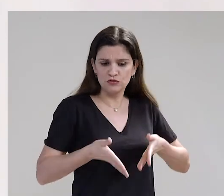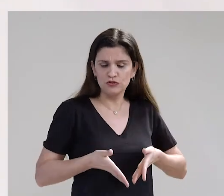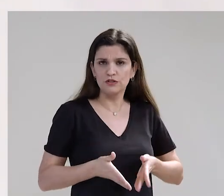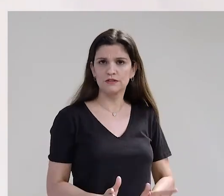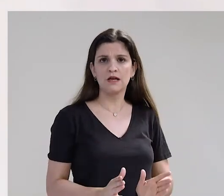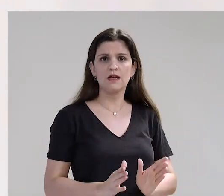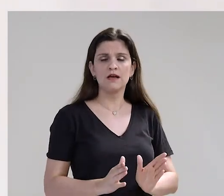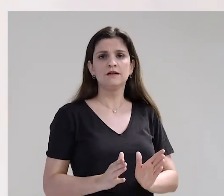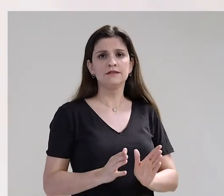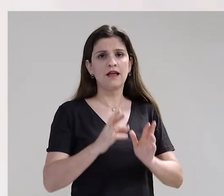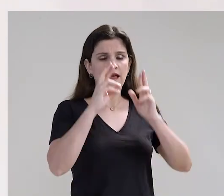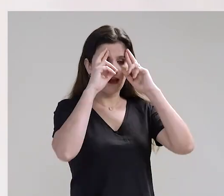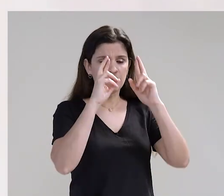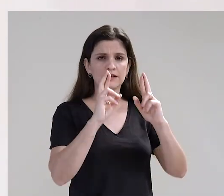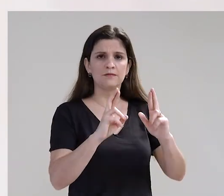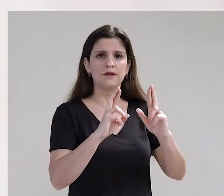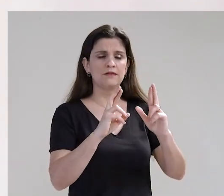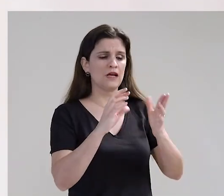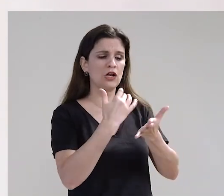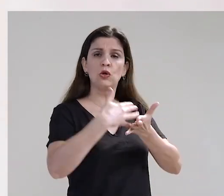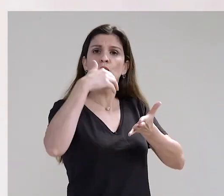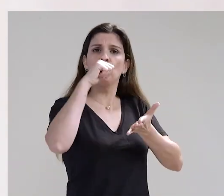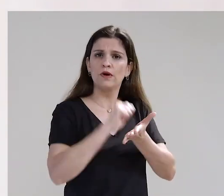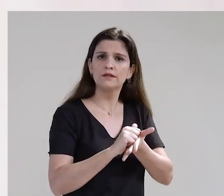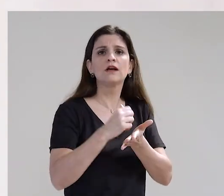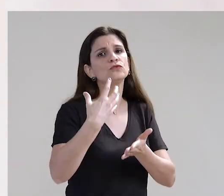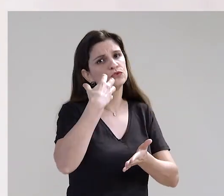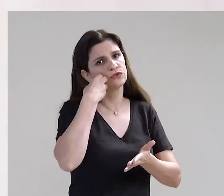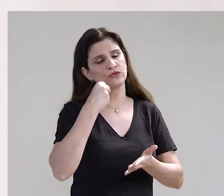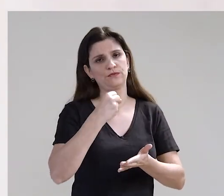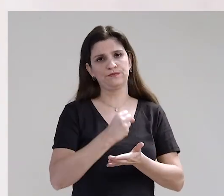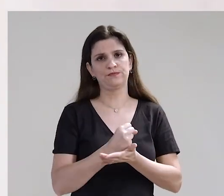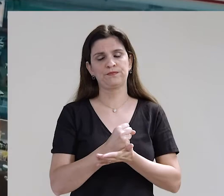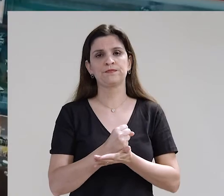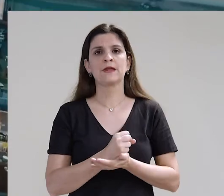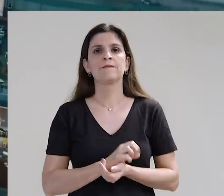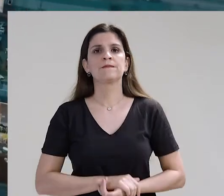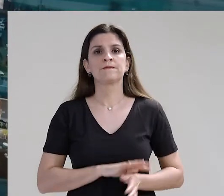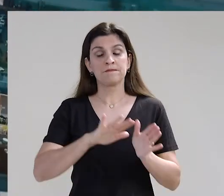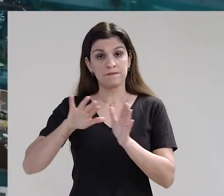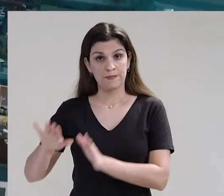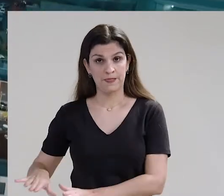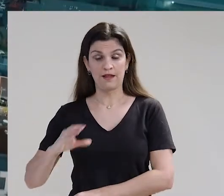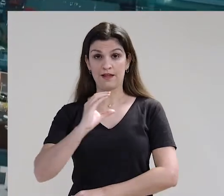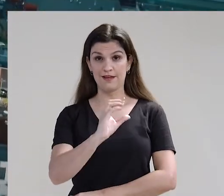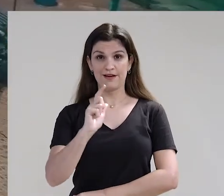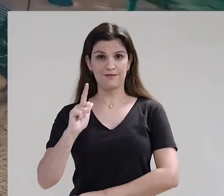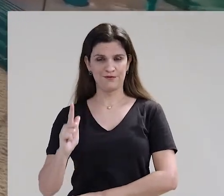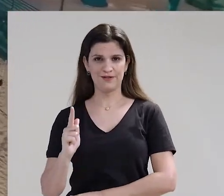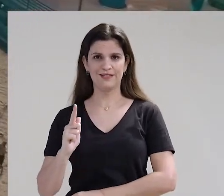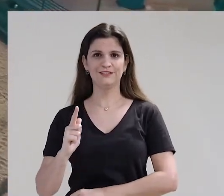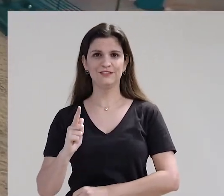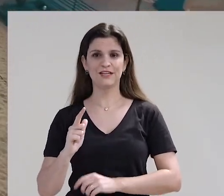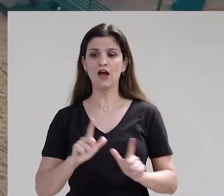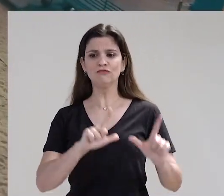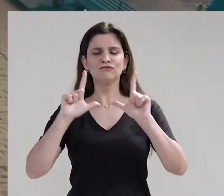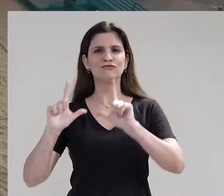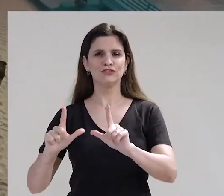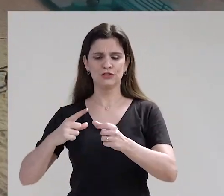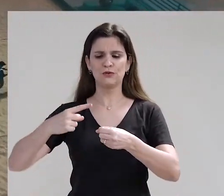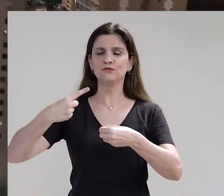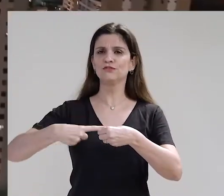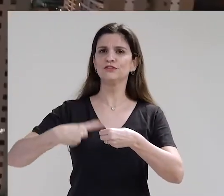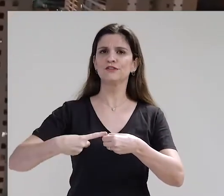adoção após o parto, respeitando o Cadastro Nacional de Adoção. A partir de agora, Campo Grande ganha o título em